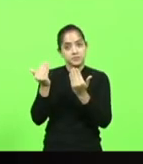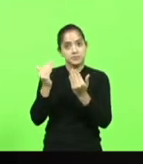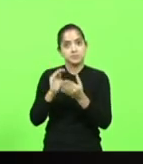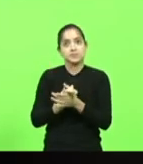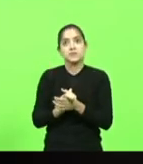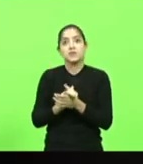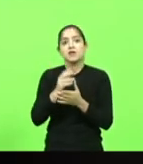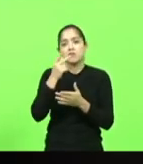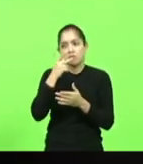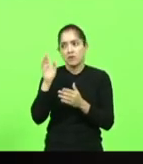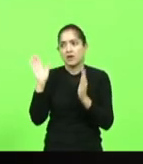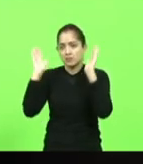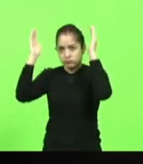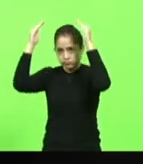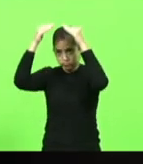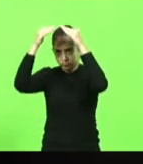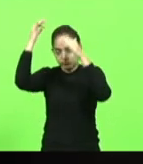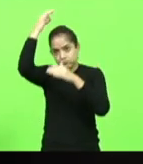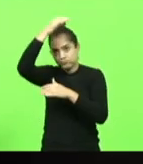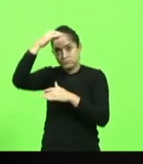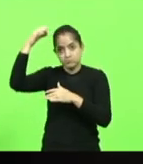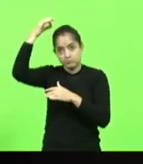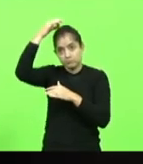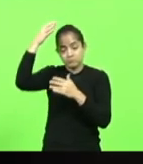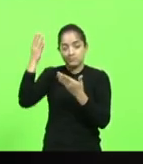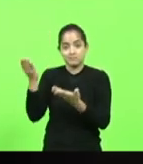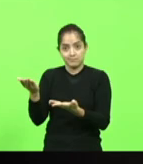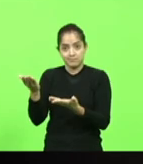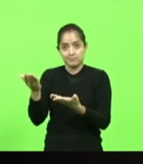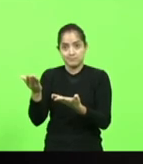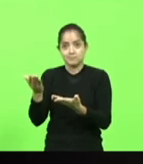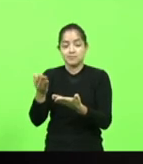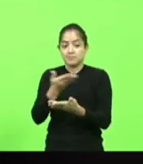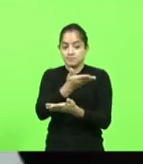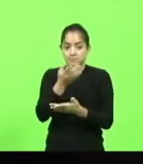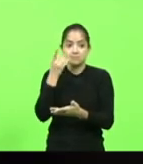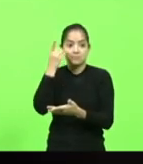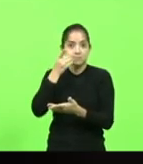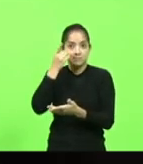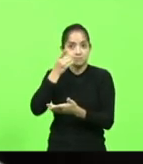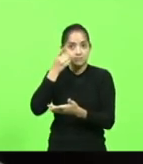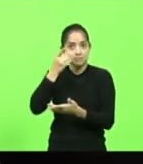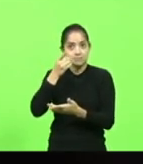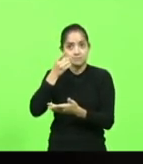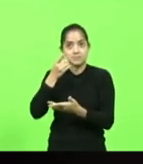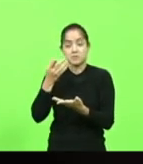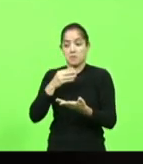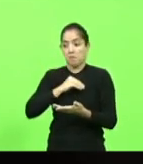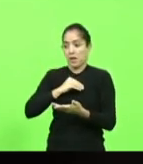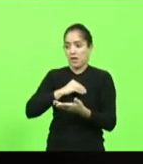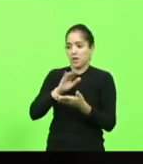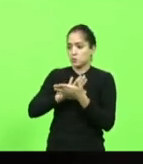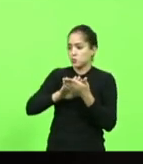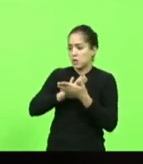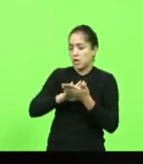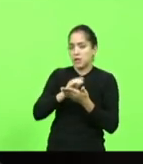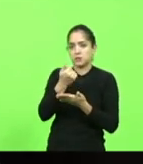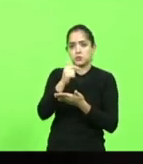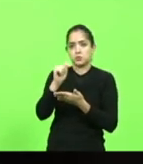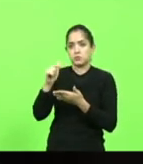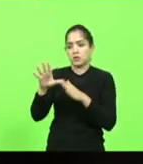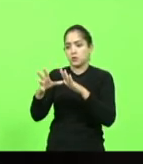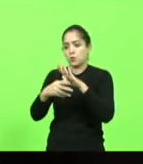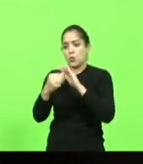com o Papa para te beatificar porque na verdade os deputados disseram que você não tem pecado nenhum com relação ao roubo dos 33